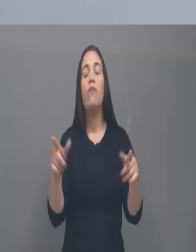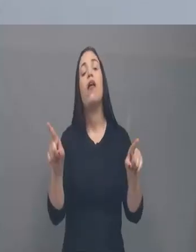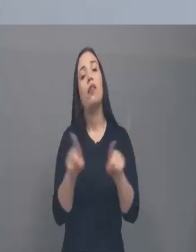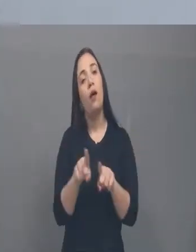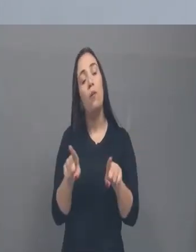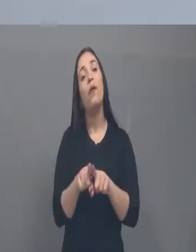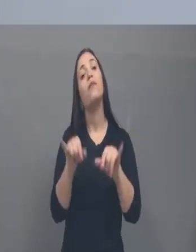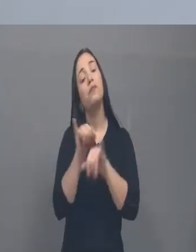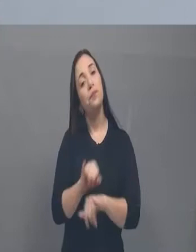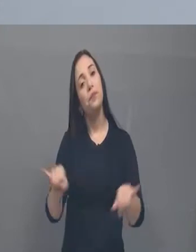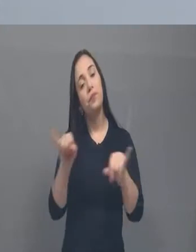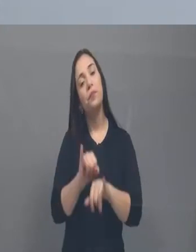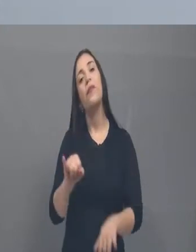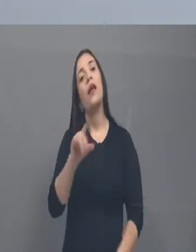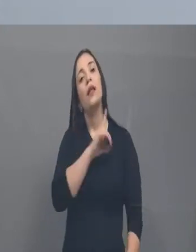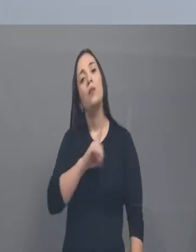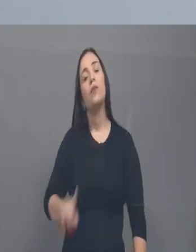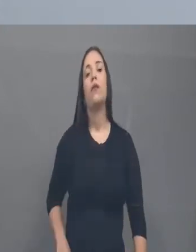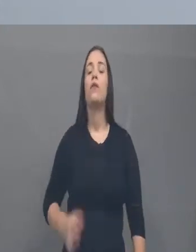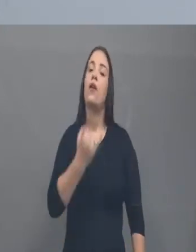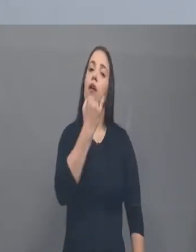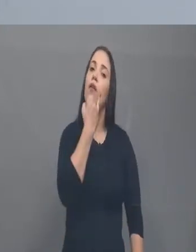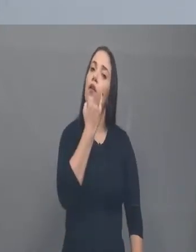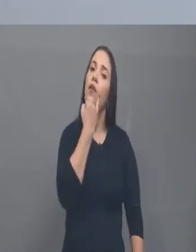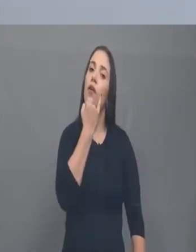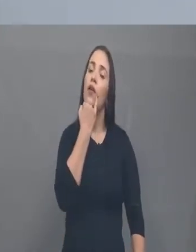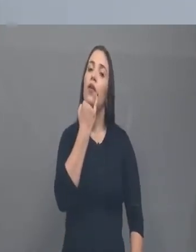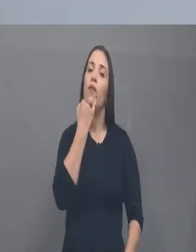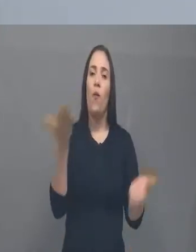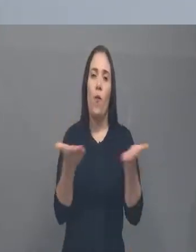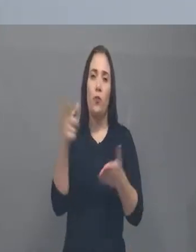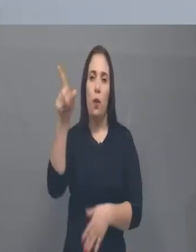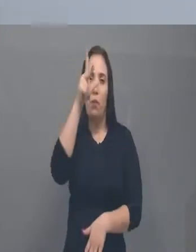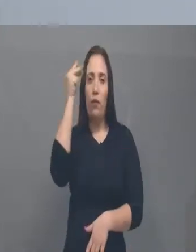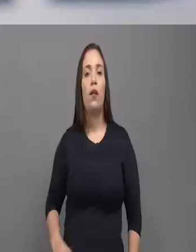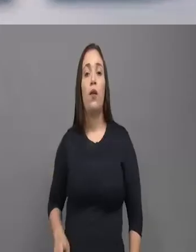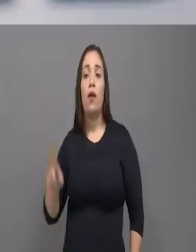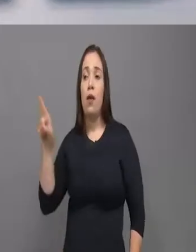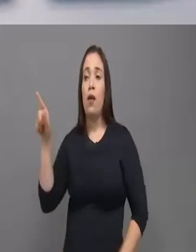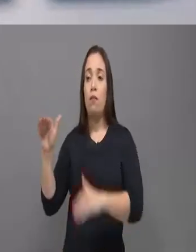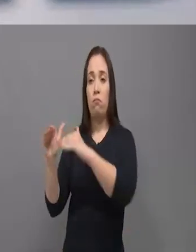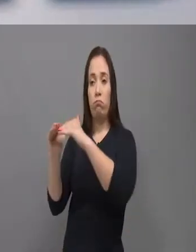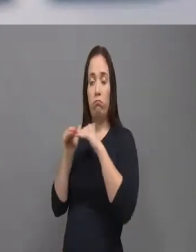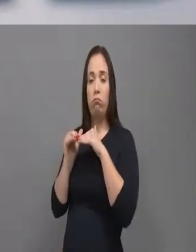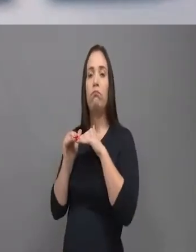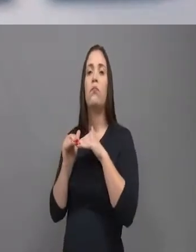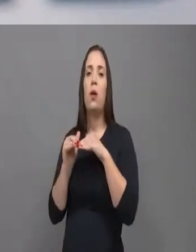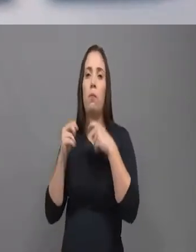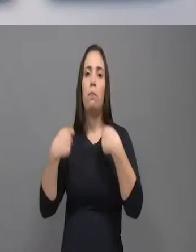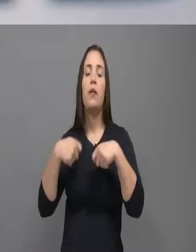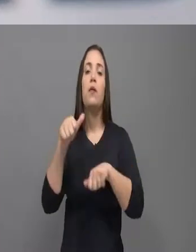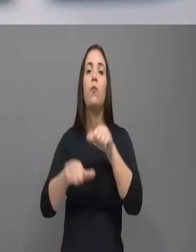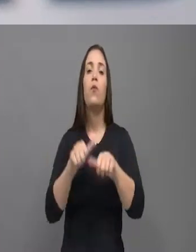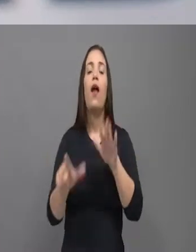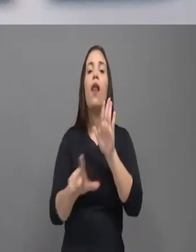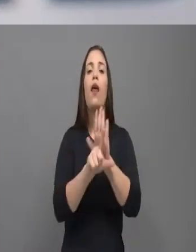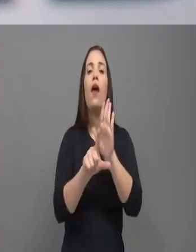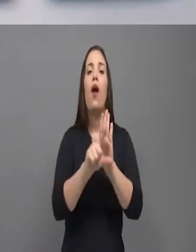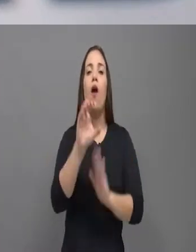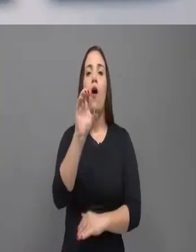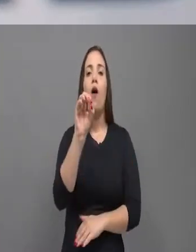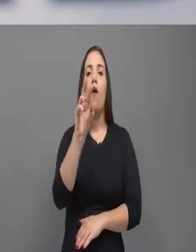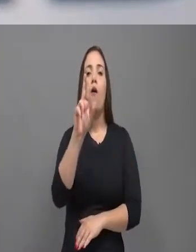justiça ainda ao deputado Ivo Gomes, que hoje é prefeito de Sobral, que era secretário de Educação, não isso, deputado? Ele conversou com a gente, foi um